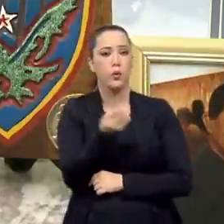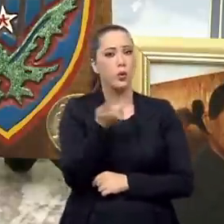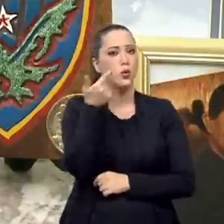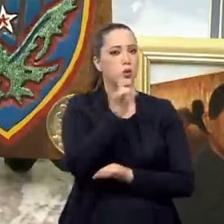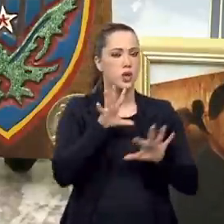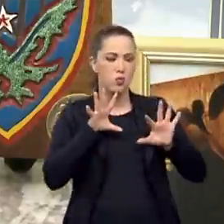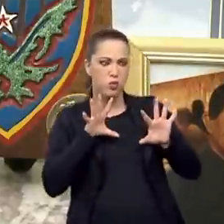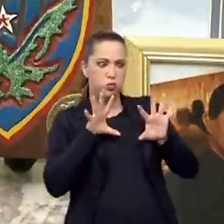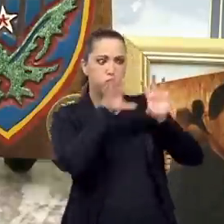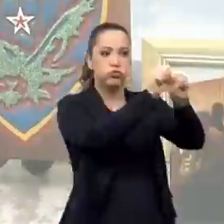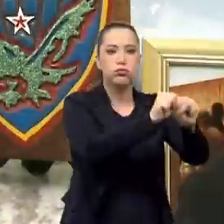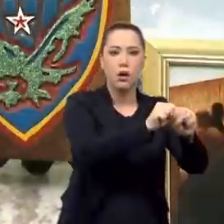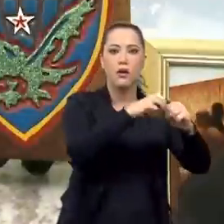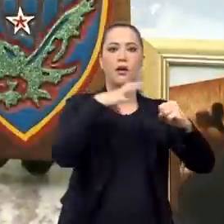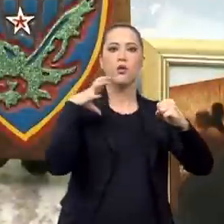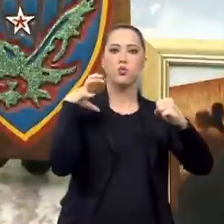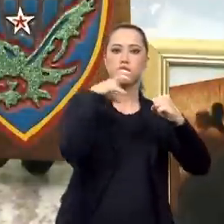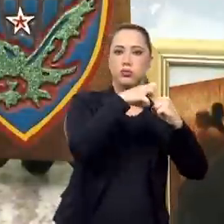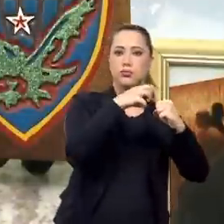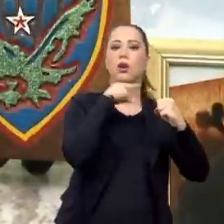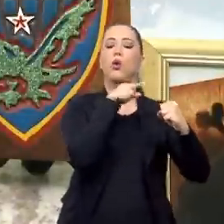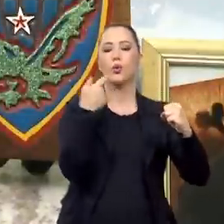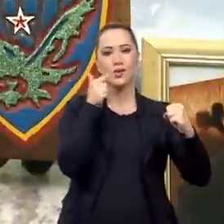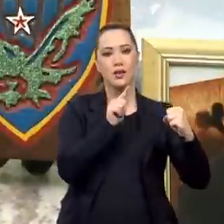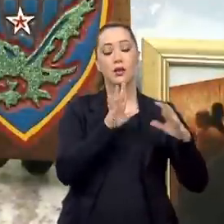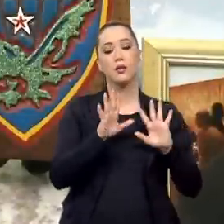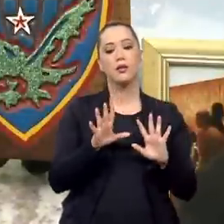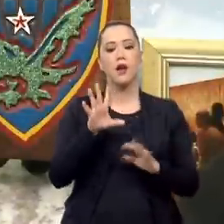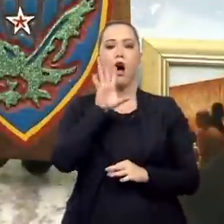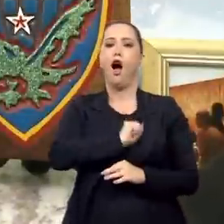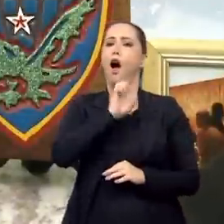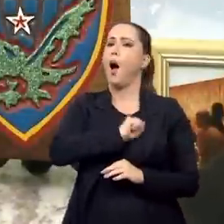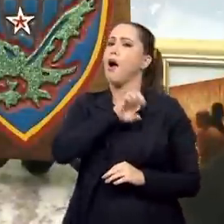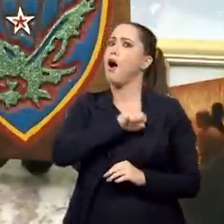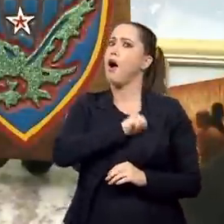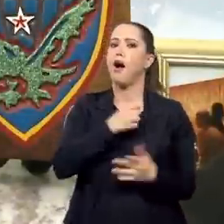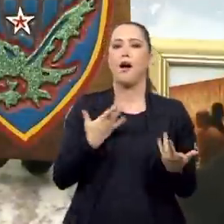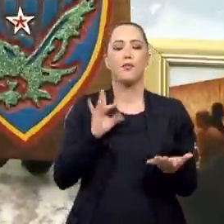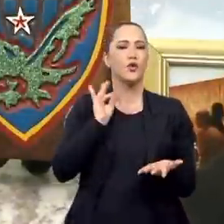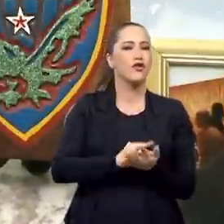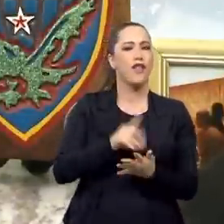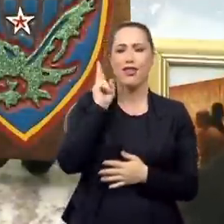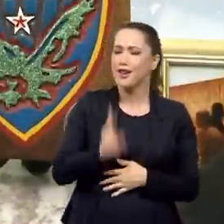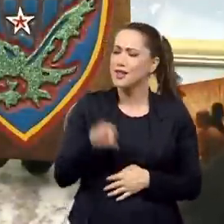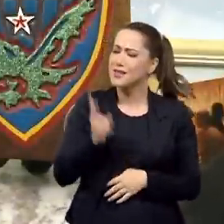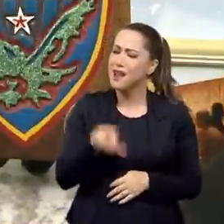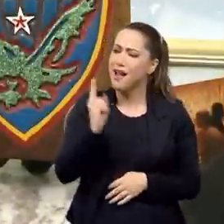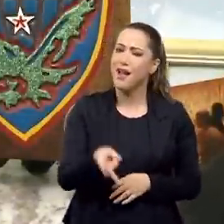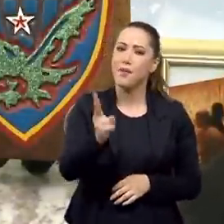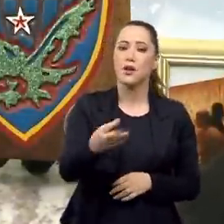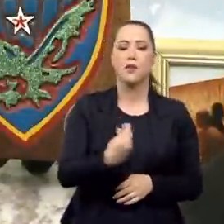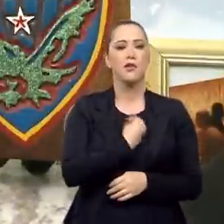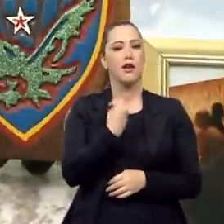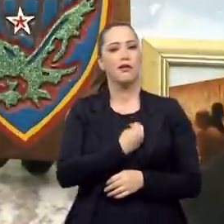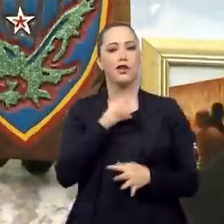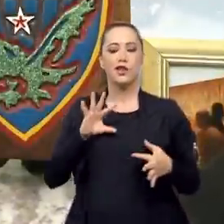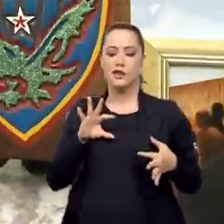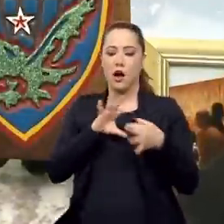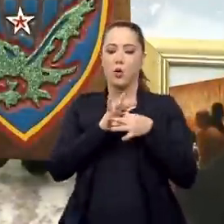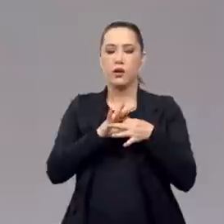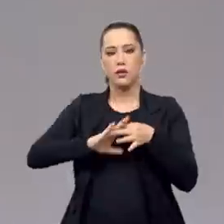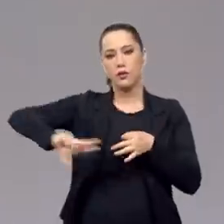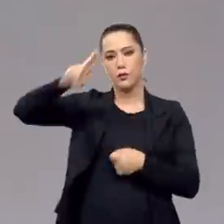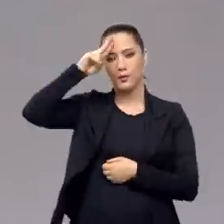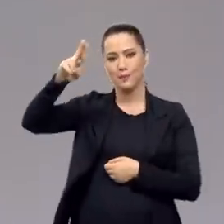nós conquistamos Monte Castelo. Amei, amo e amarei para sempre. Minha vida está ligada ao